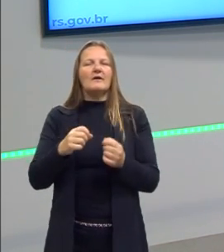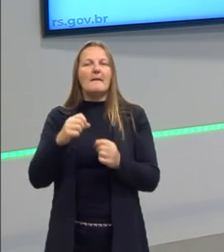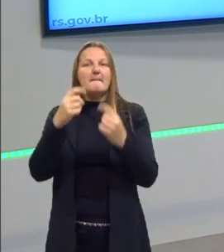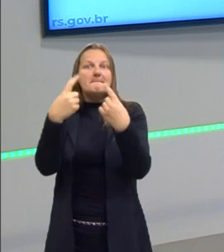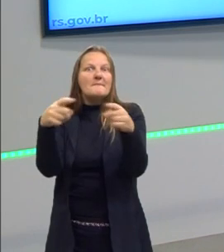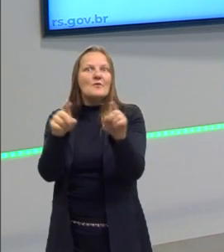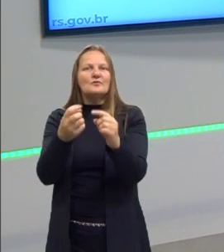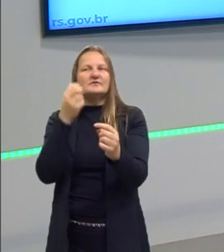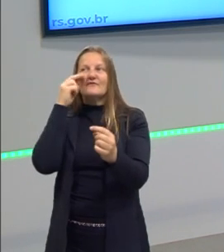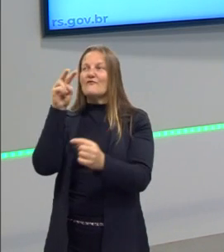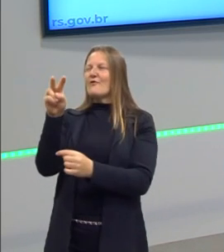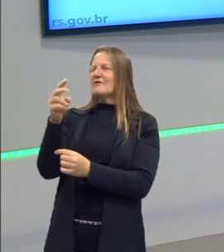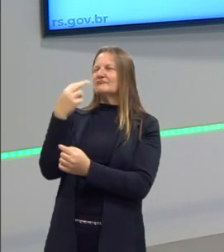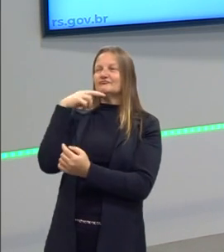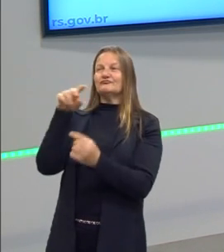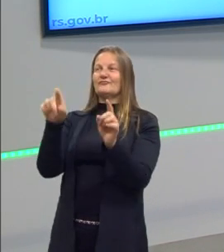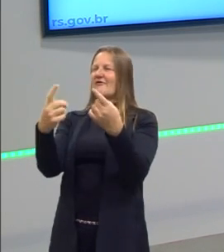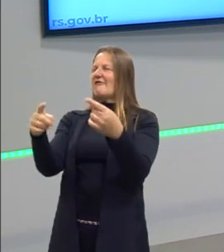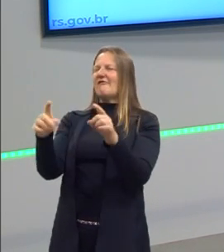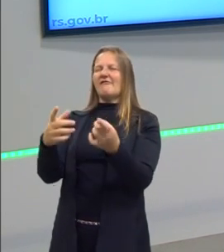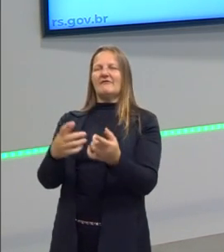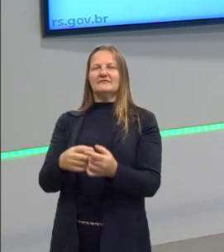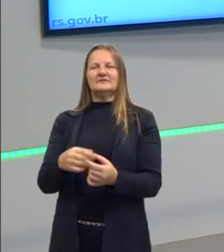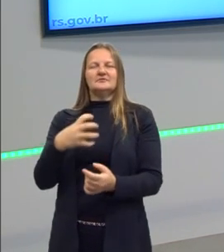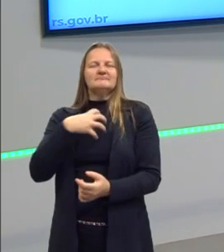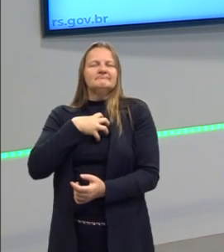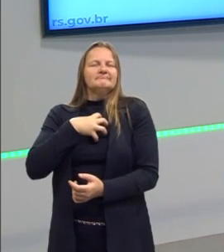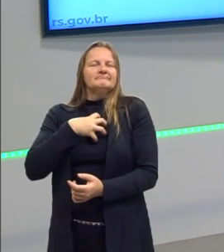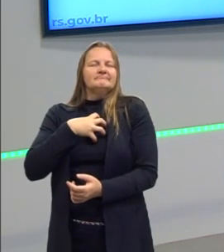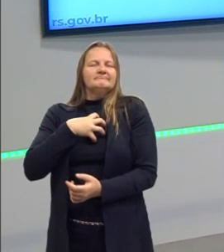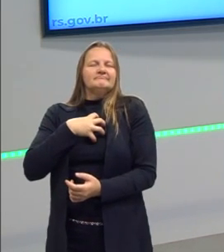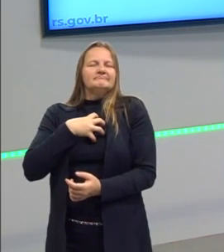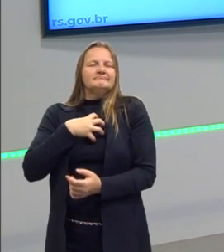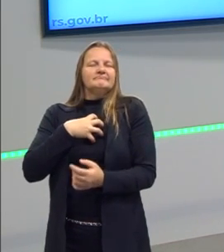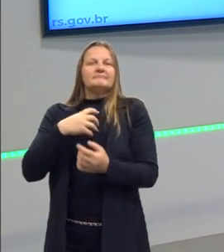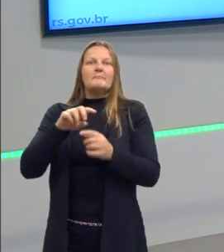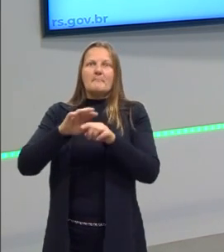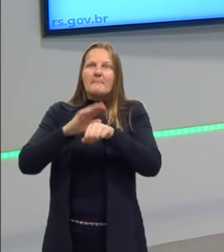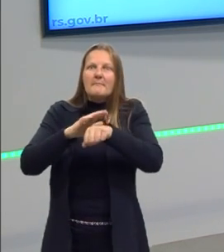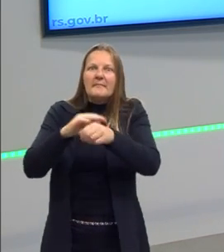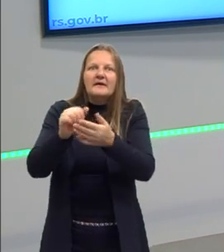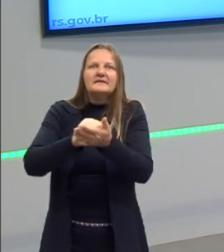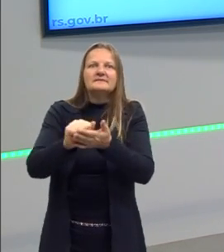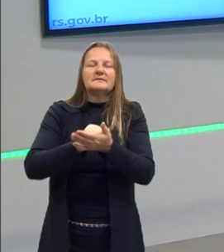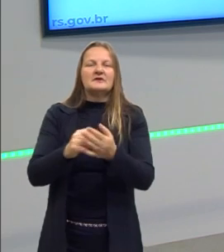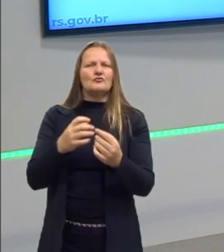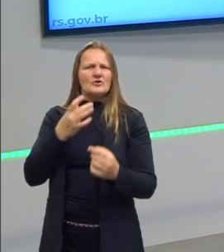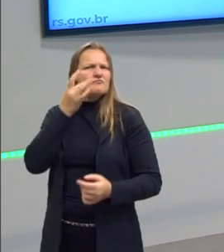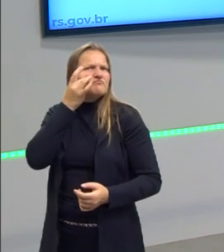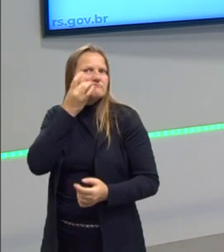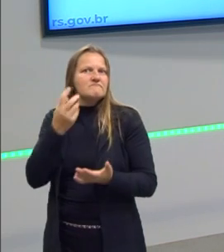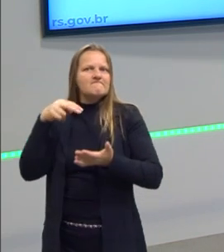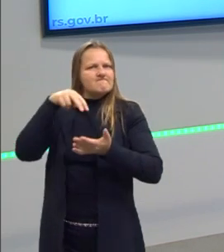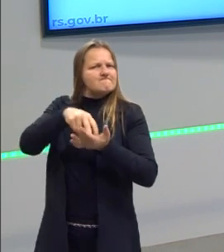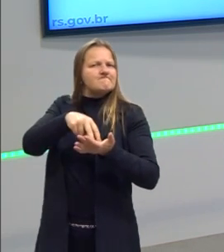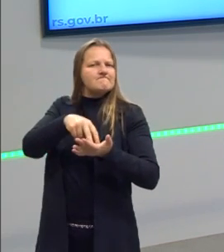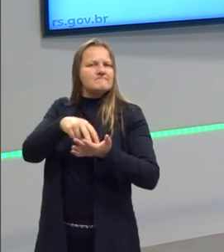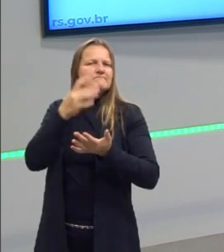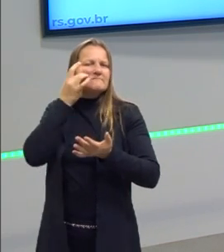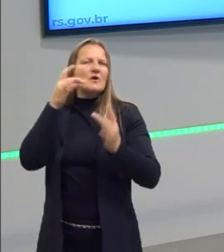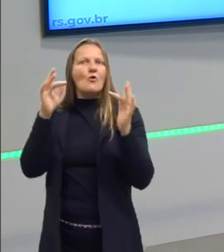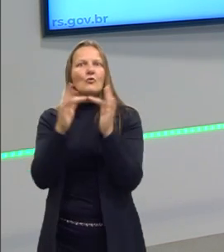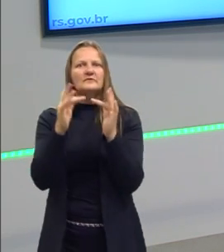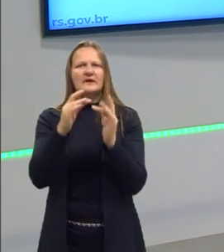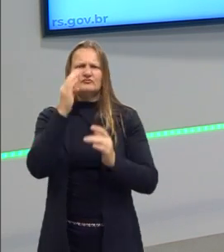assiste, a lembrança para o Hume é muito mais apagada do que estar ali e ter esse